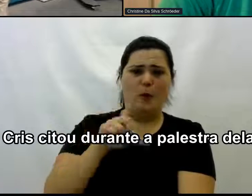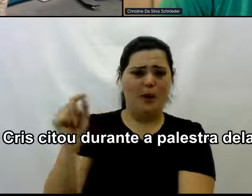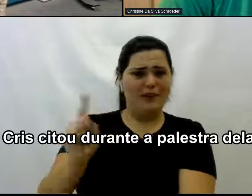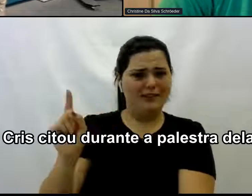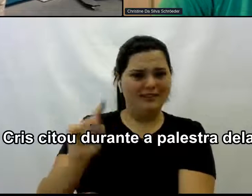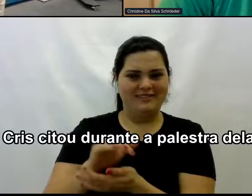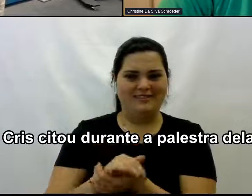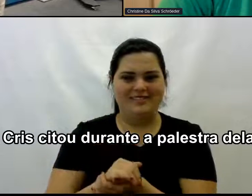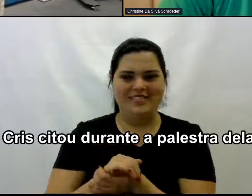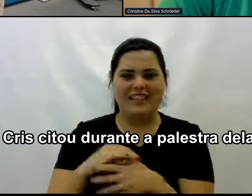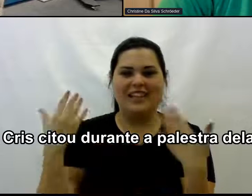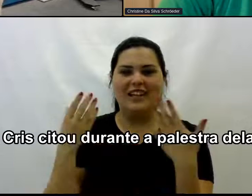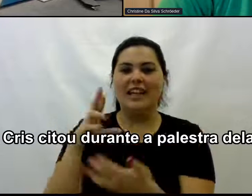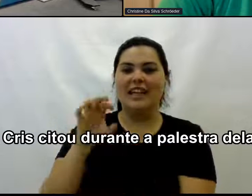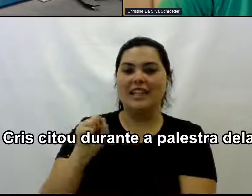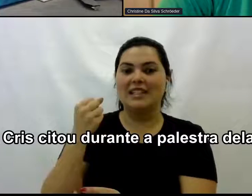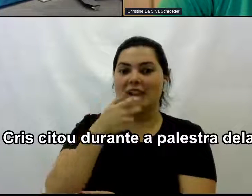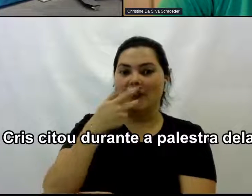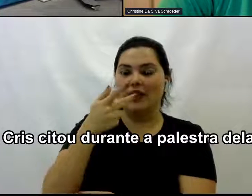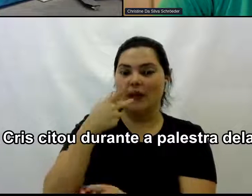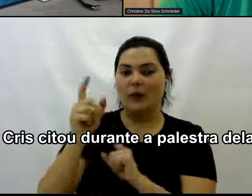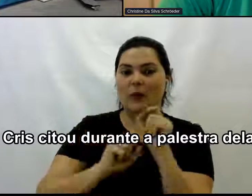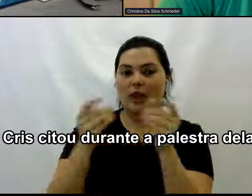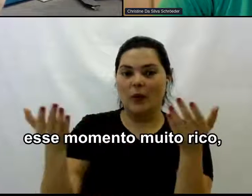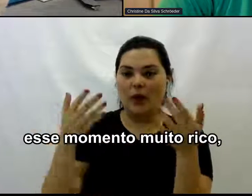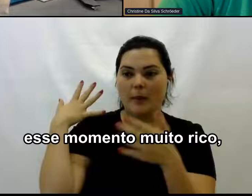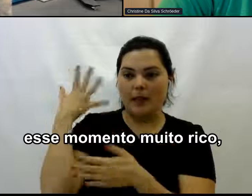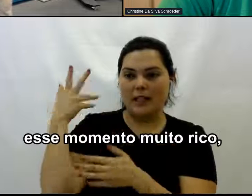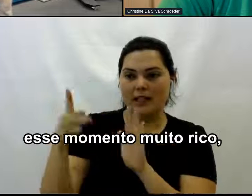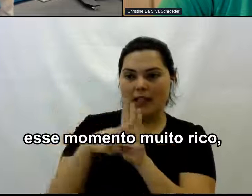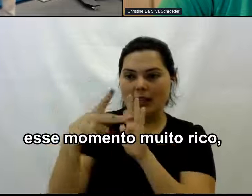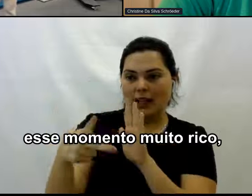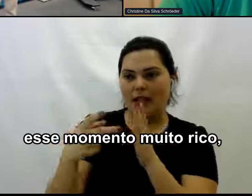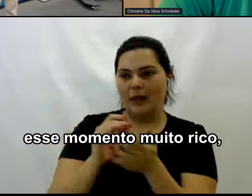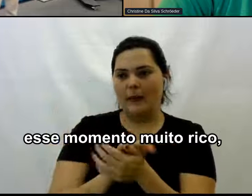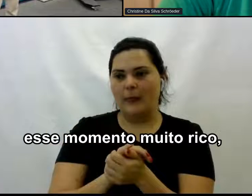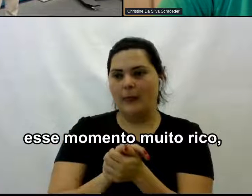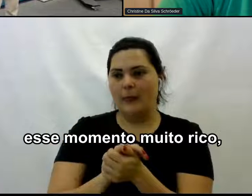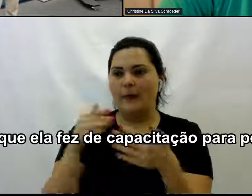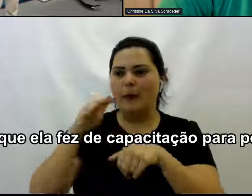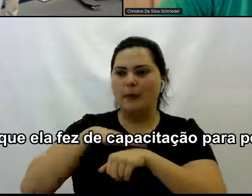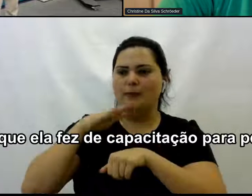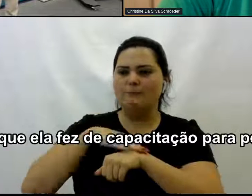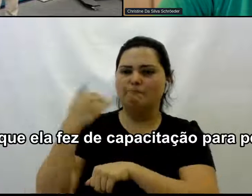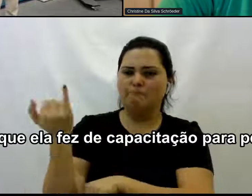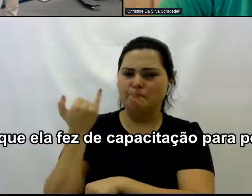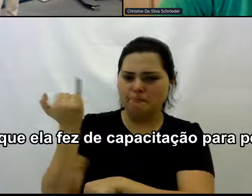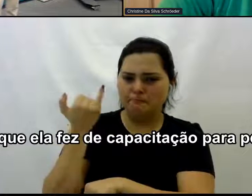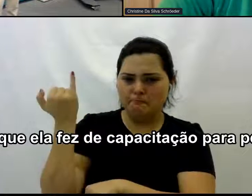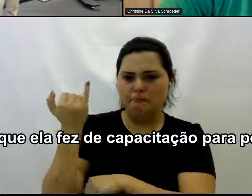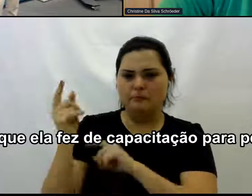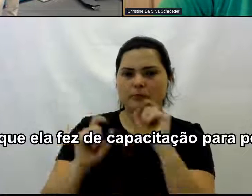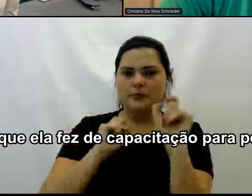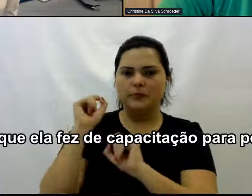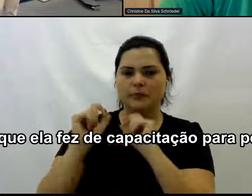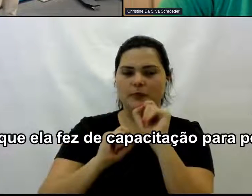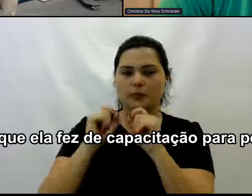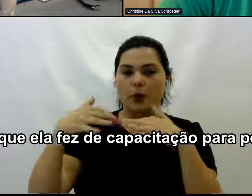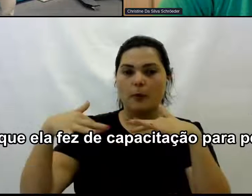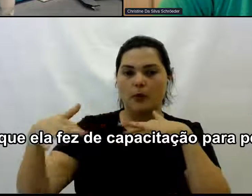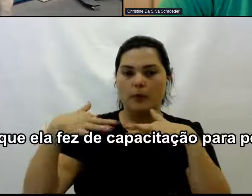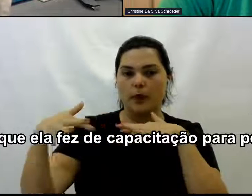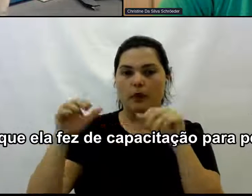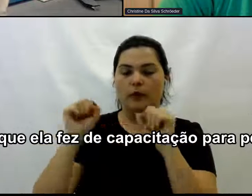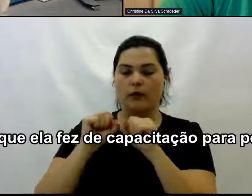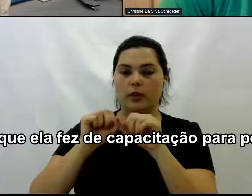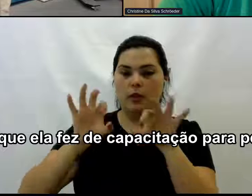A Cris citou Durante agora A palestra dela Né Esse momento Muito rico Um movimento Que ela fez